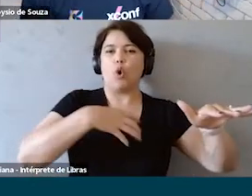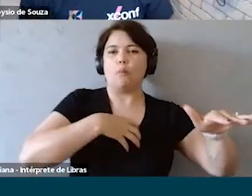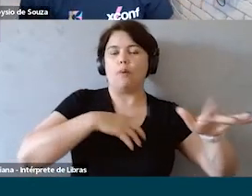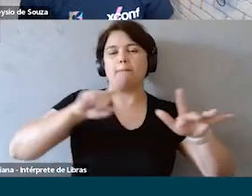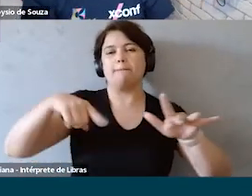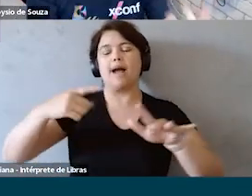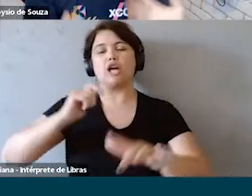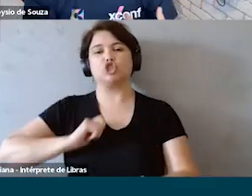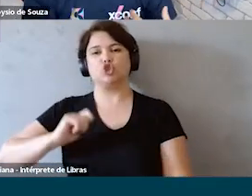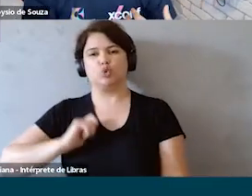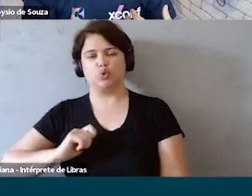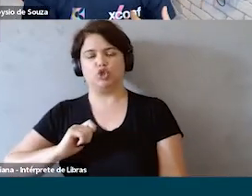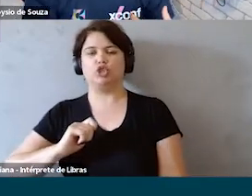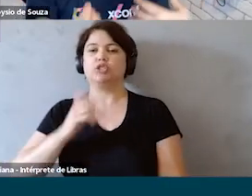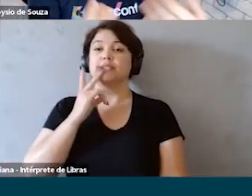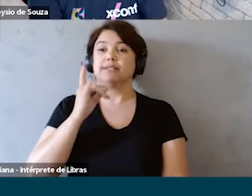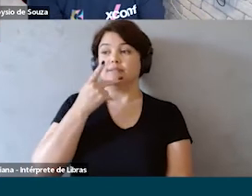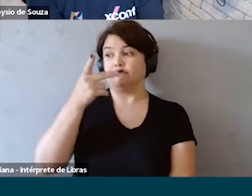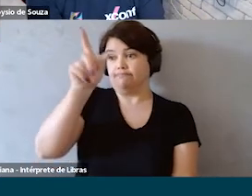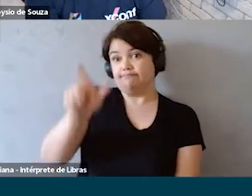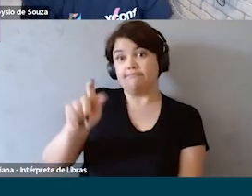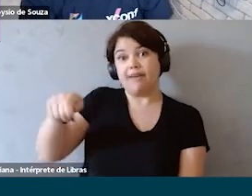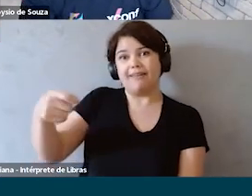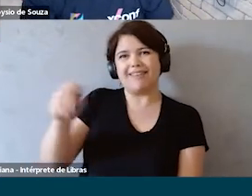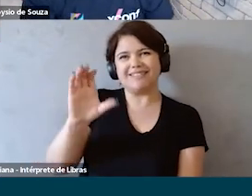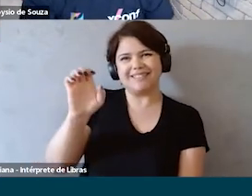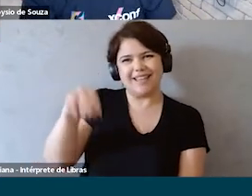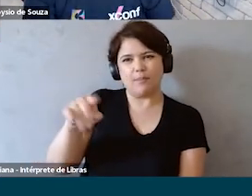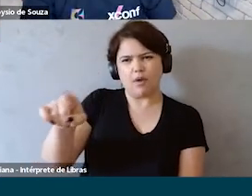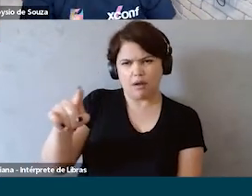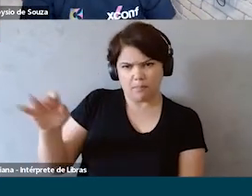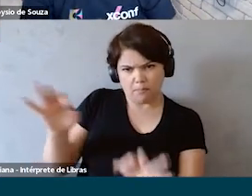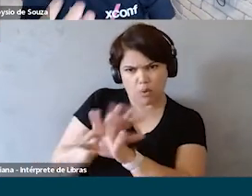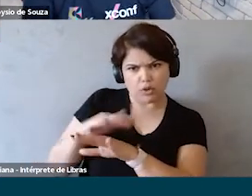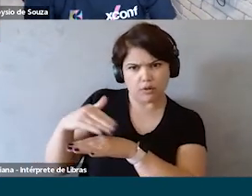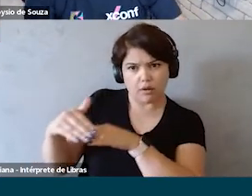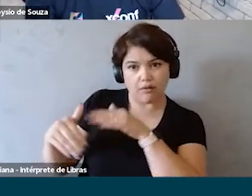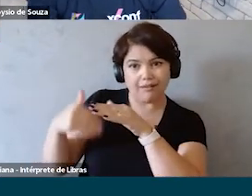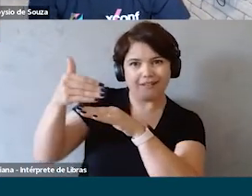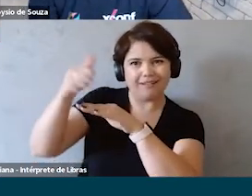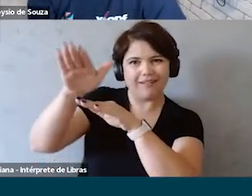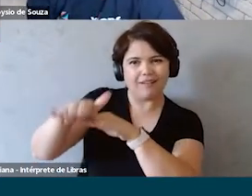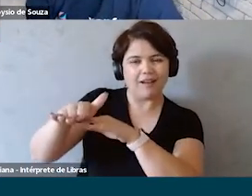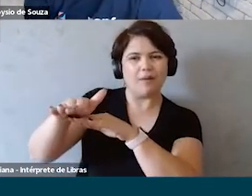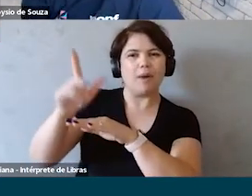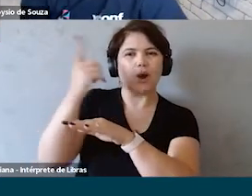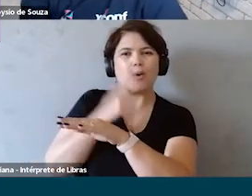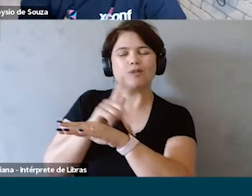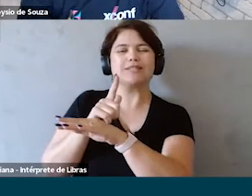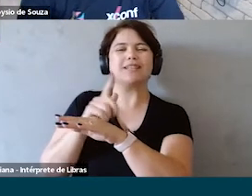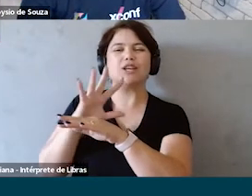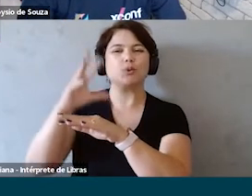que nos falam se aquela consultora está pronta para o próximo passo da digitalização.